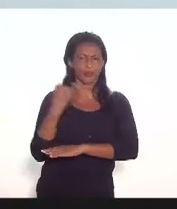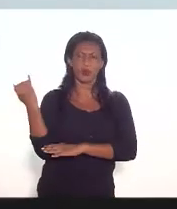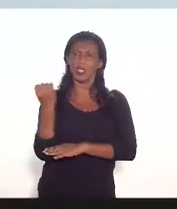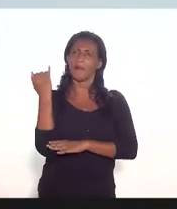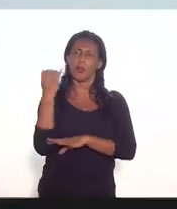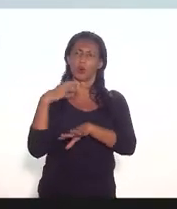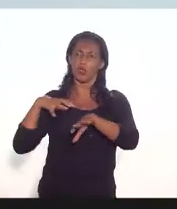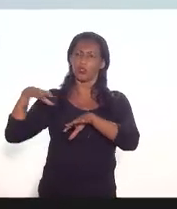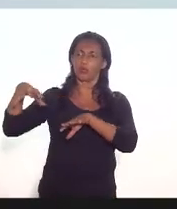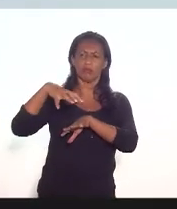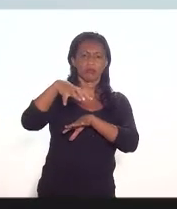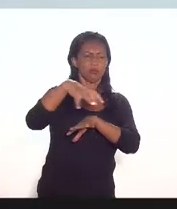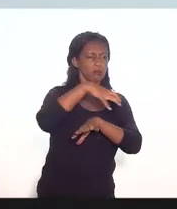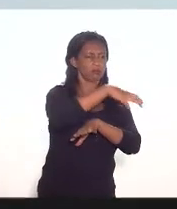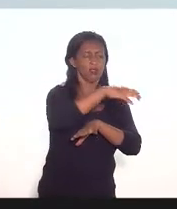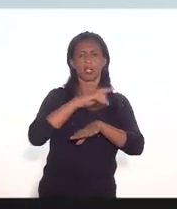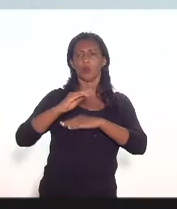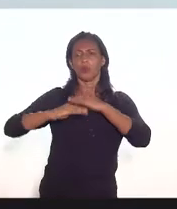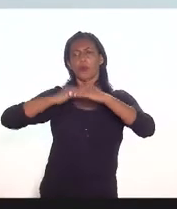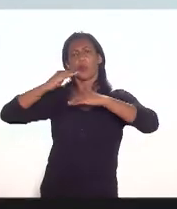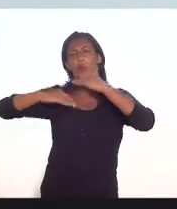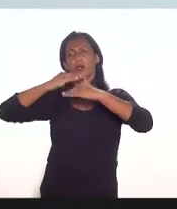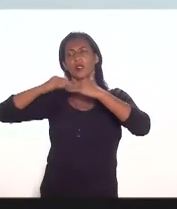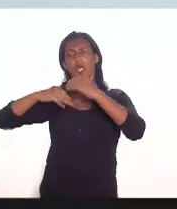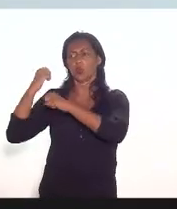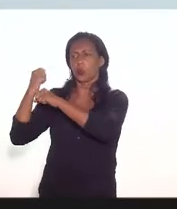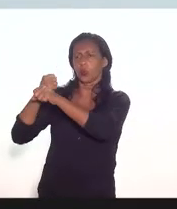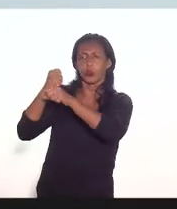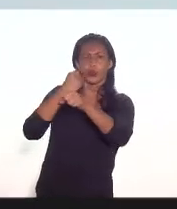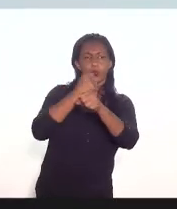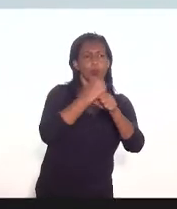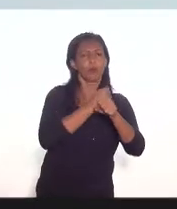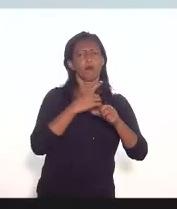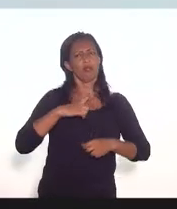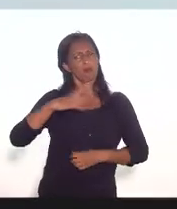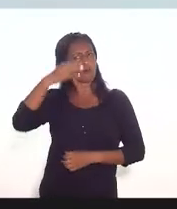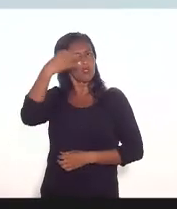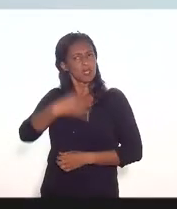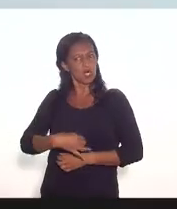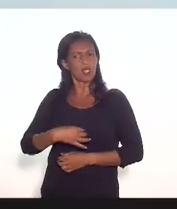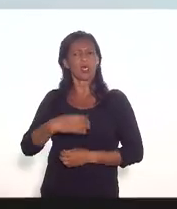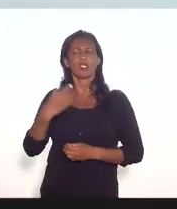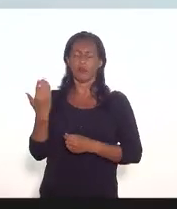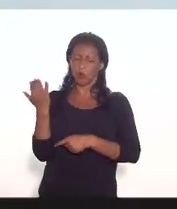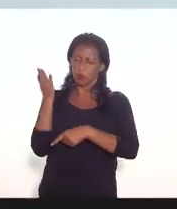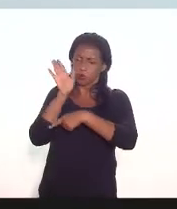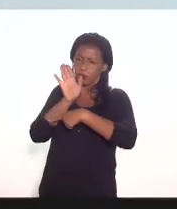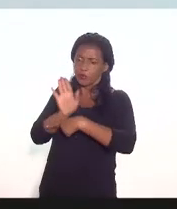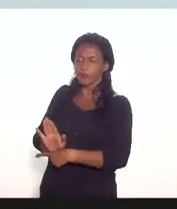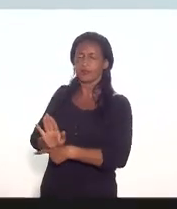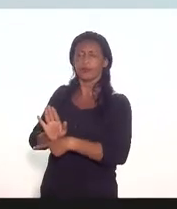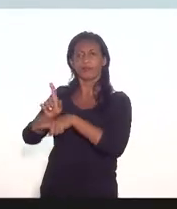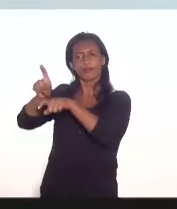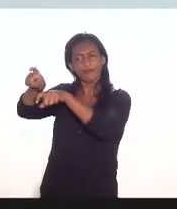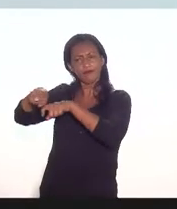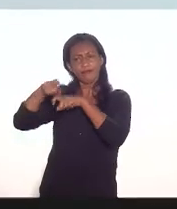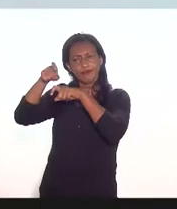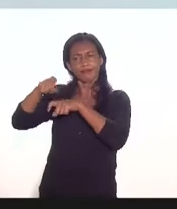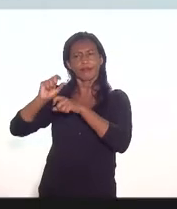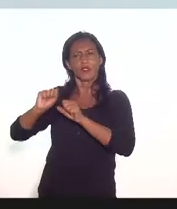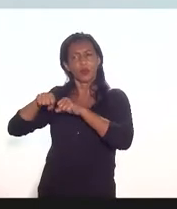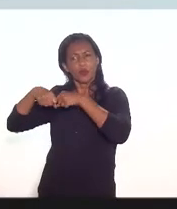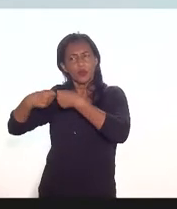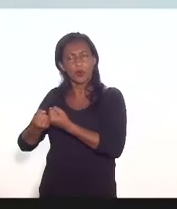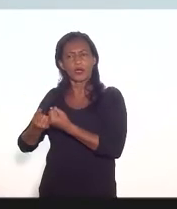em processo ainda de reestruturação mas que eu tenho certeza que vão fortalecer o nosso interior e fortalecer o